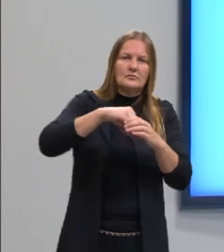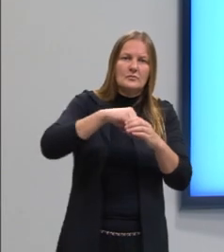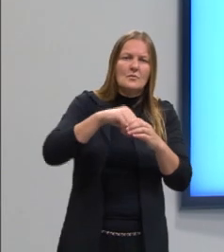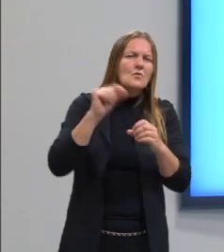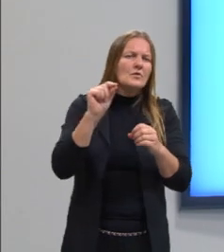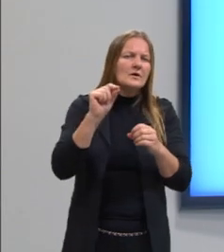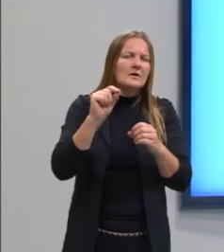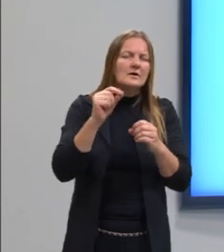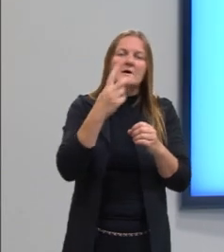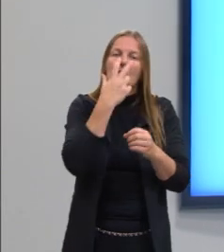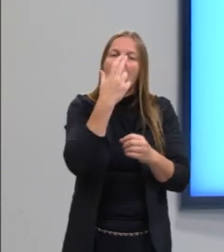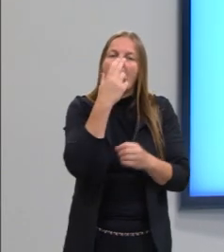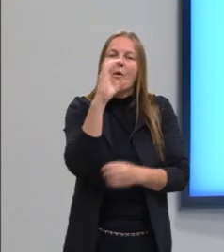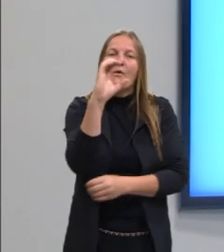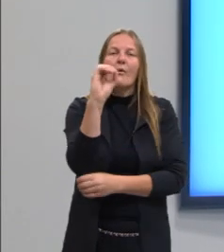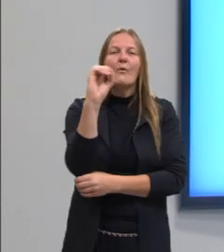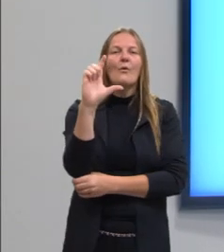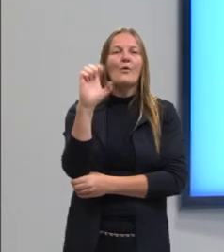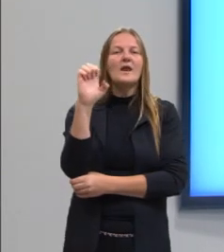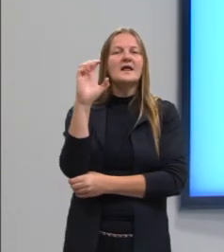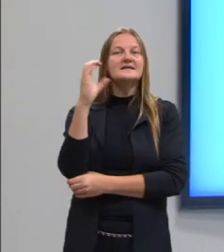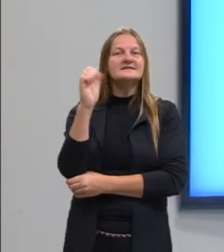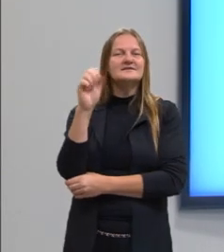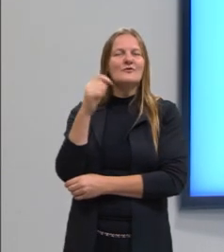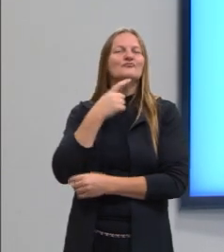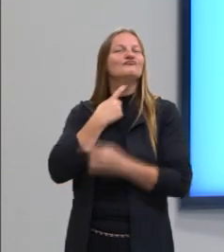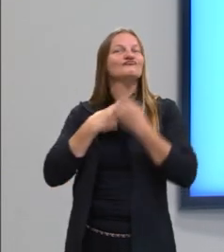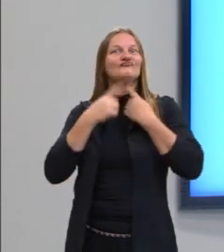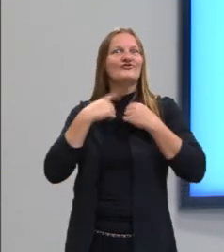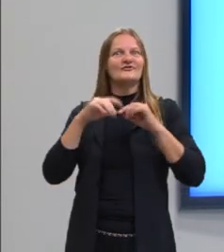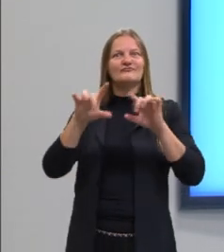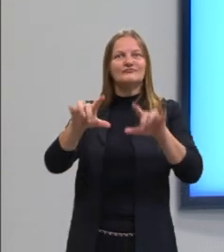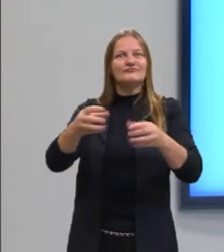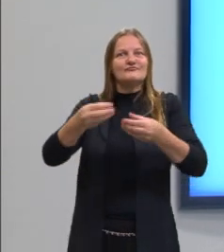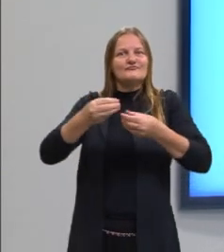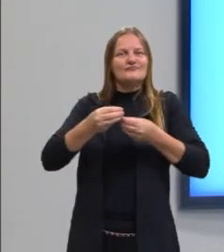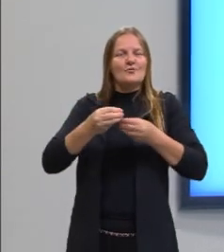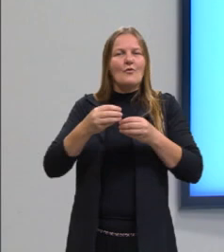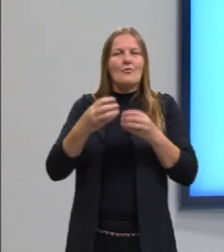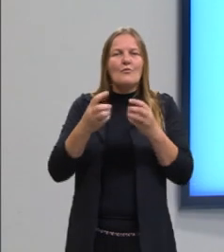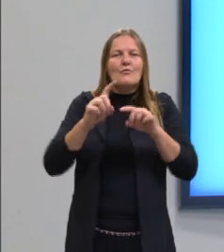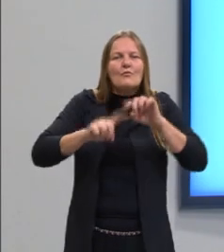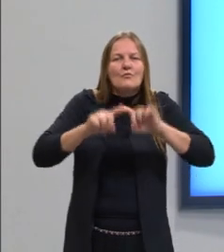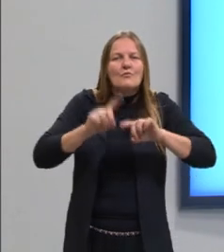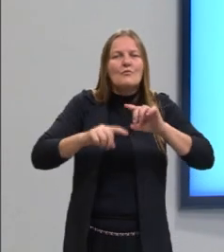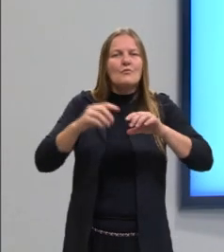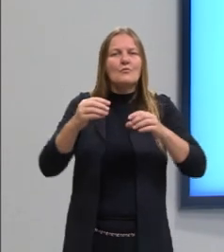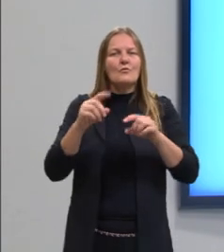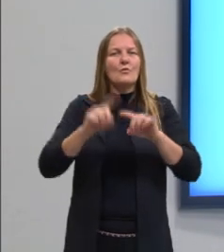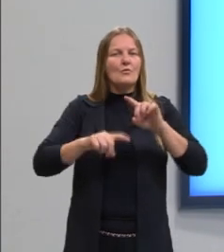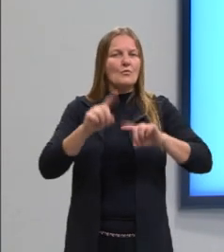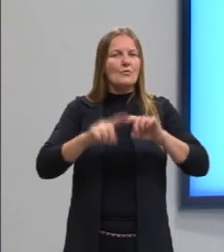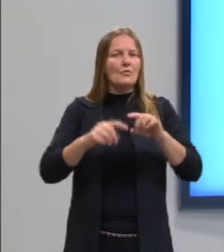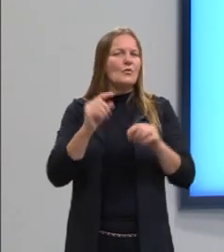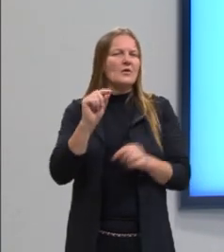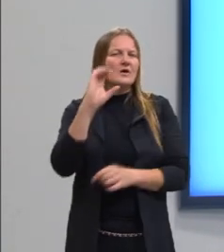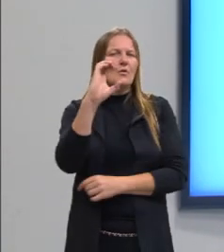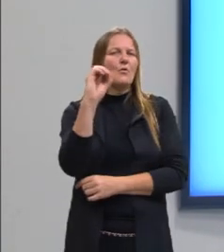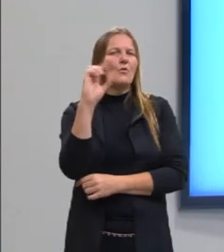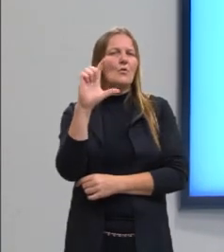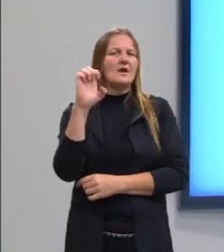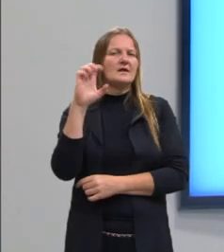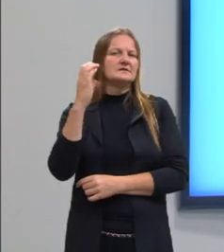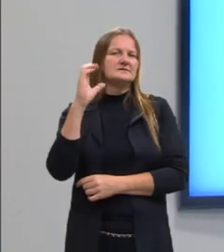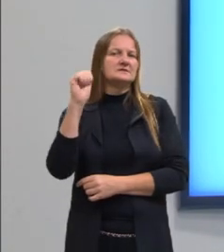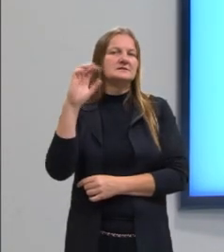de objetos. Então, é muito importante reafirmar que um conjunto, sim, é uma coleção de objetos. Quando eu penso em conjunto, então,